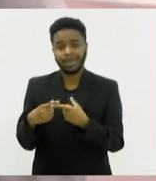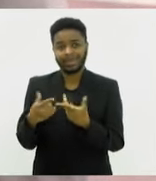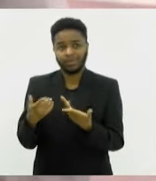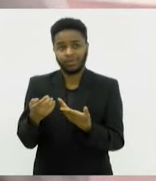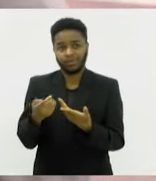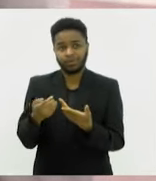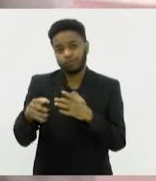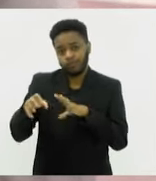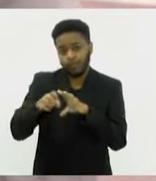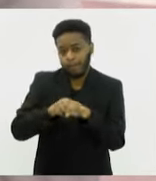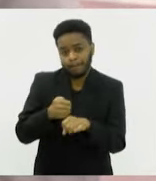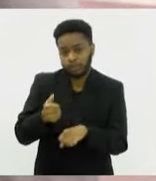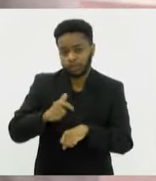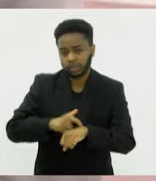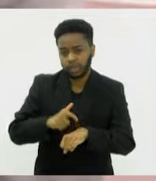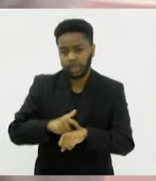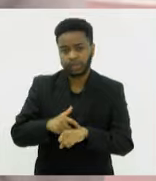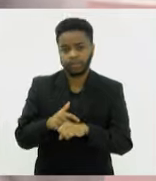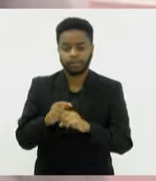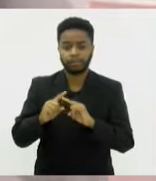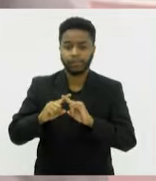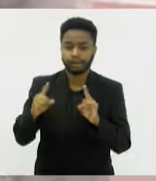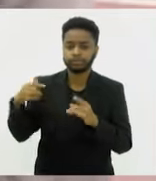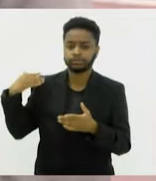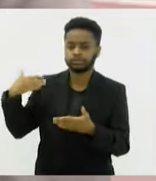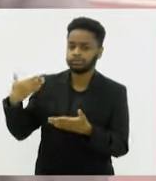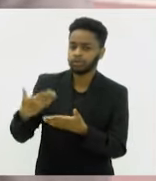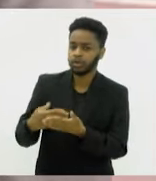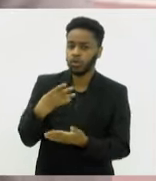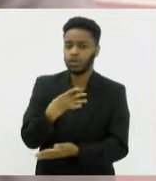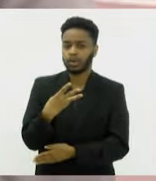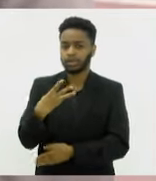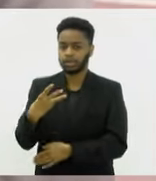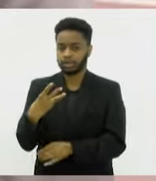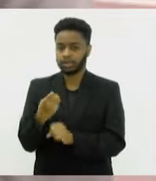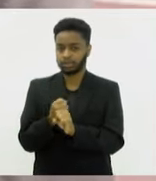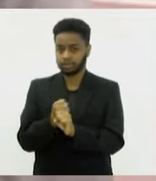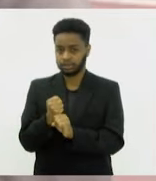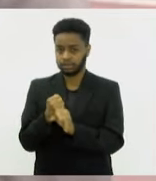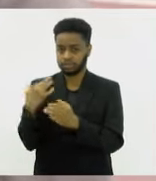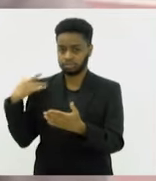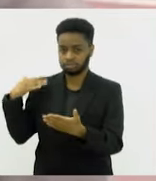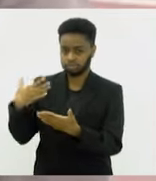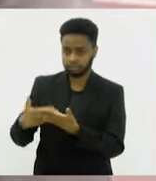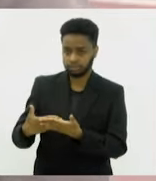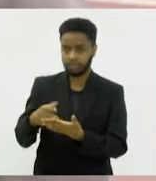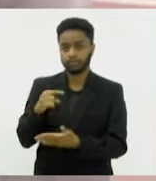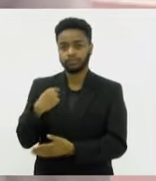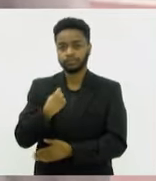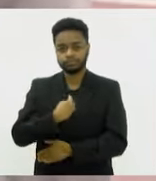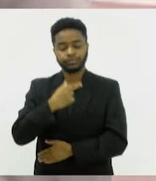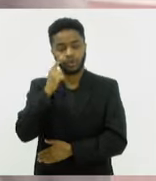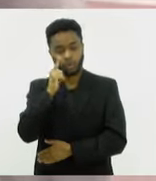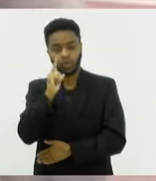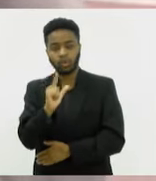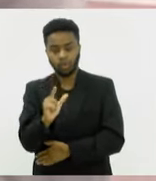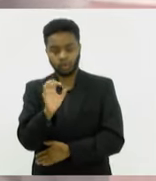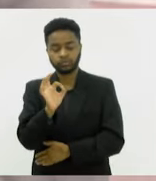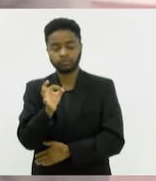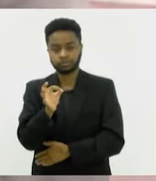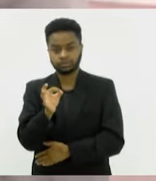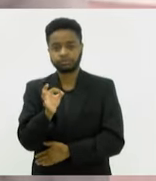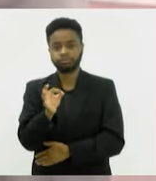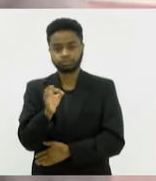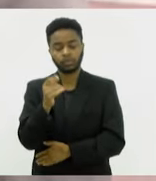escola e tudo mais. Mas, ao longo desses 43 anos, a gente conseguiu, né?